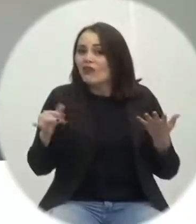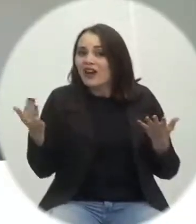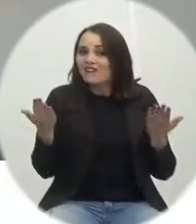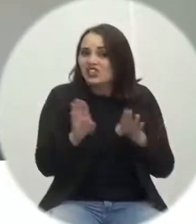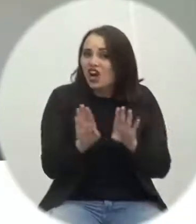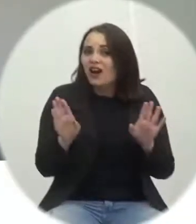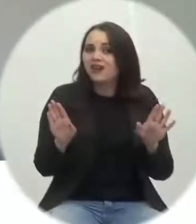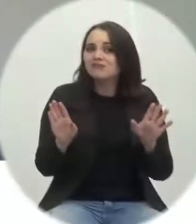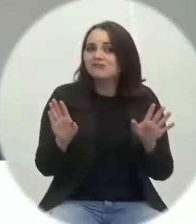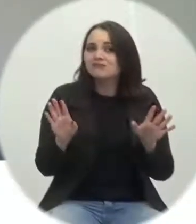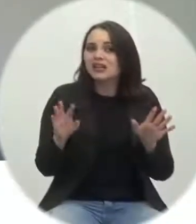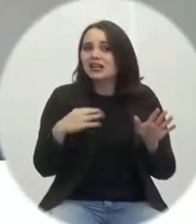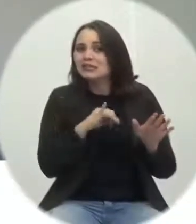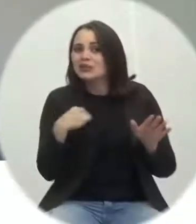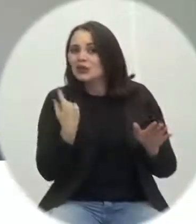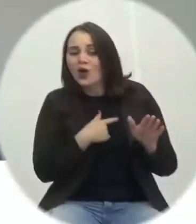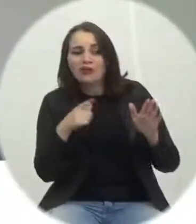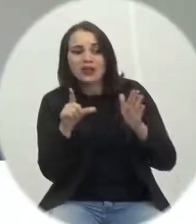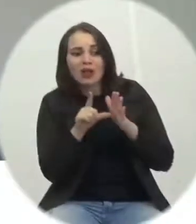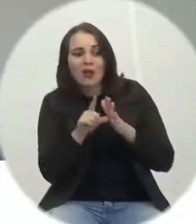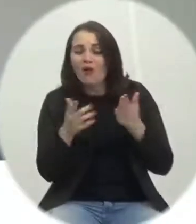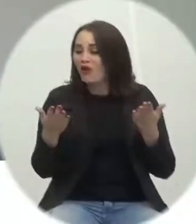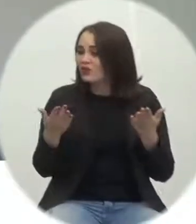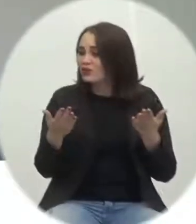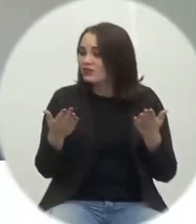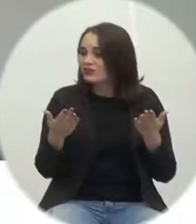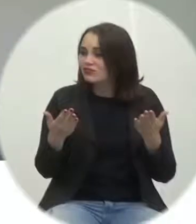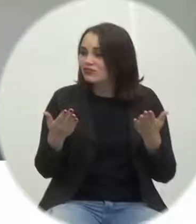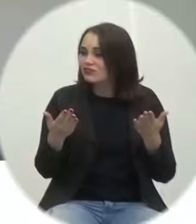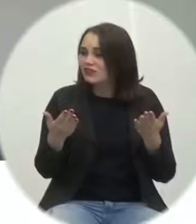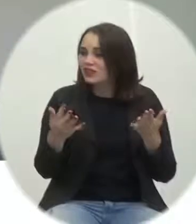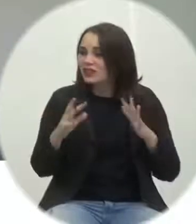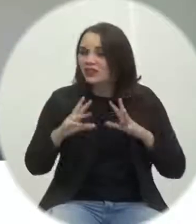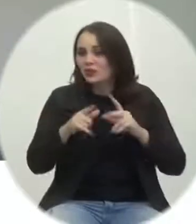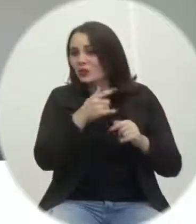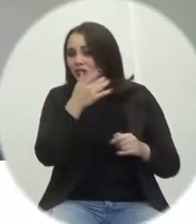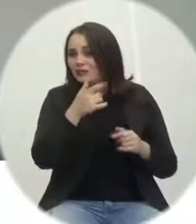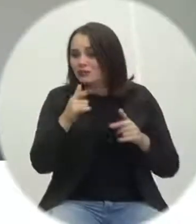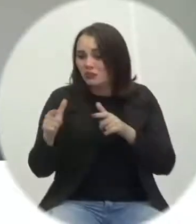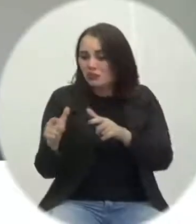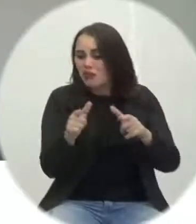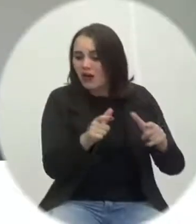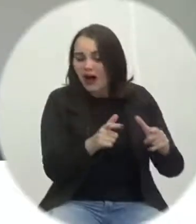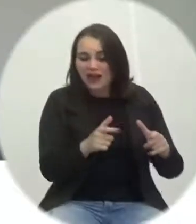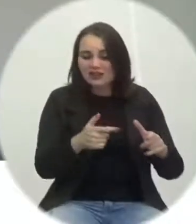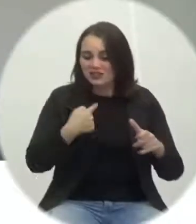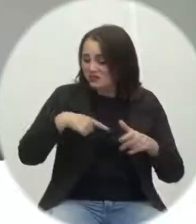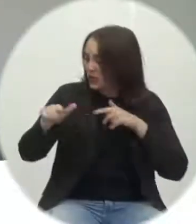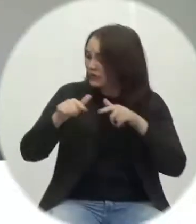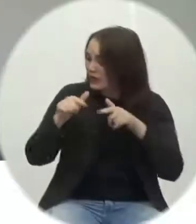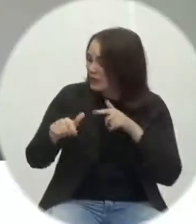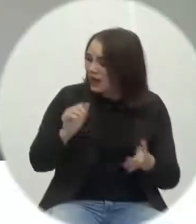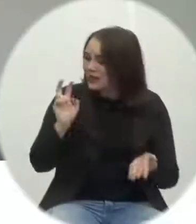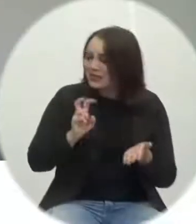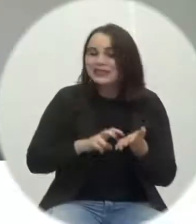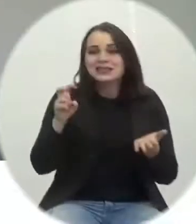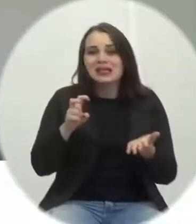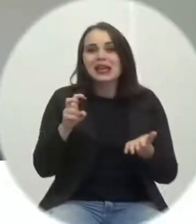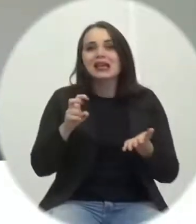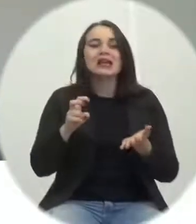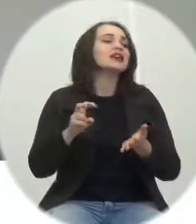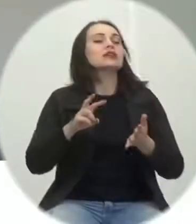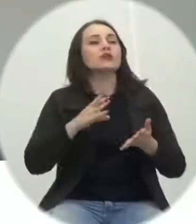nossos comerciantes e os comerciários que saem das suas casas bem cedo e deixam seus